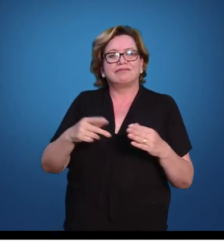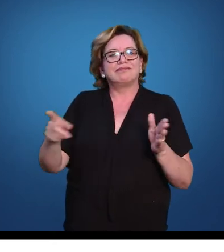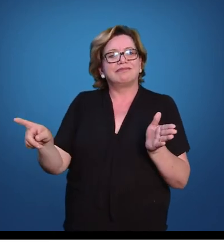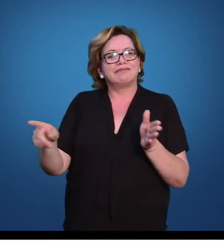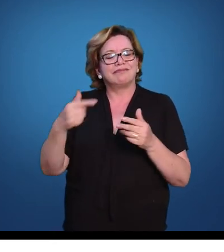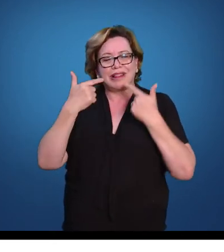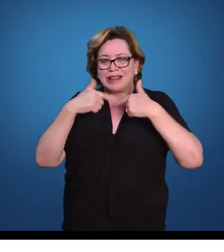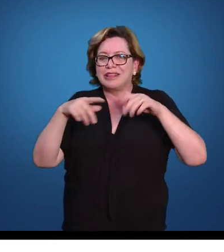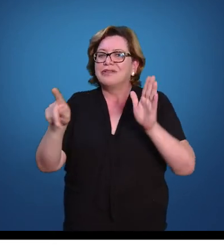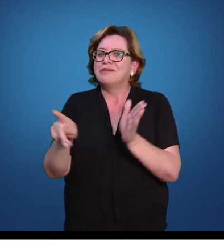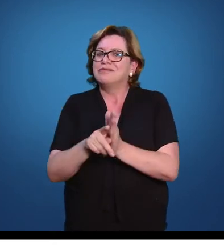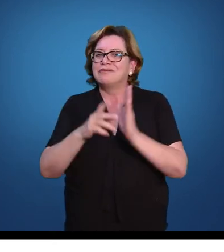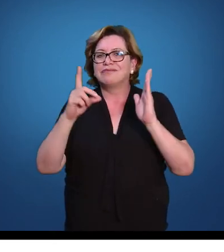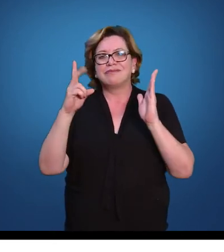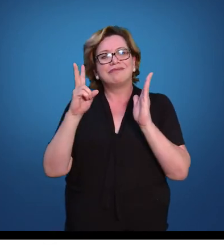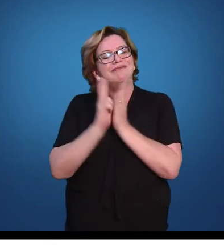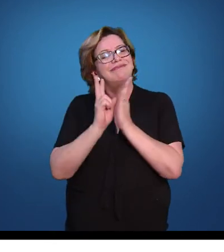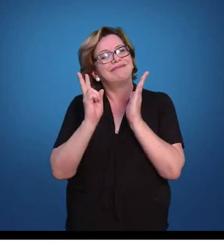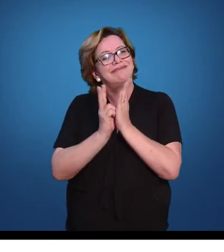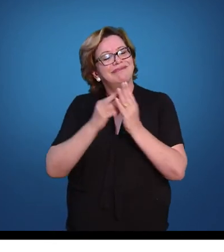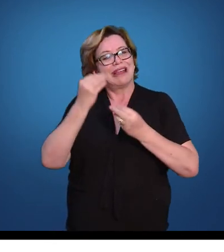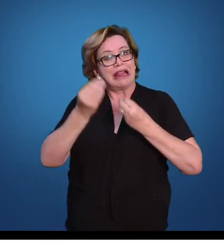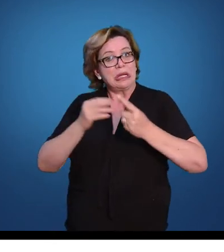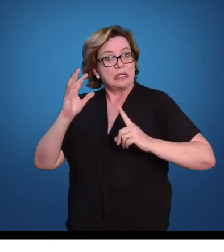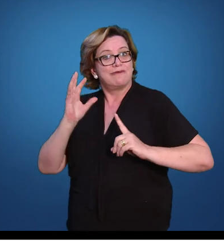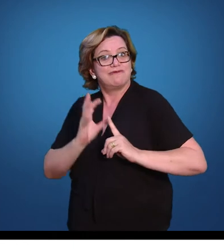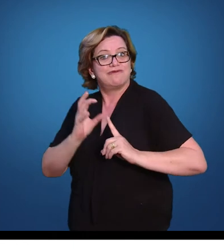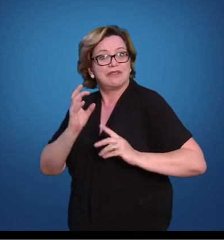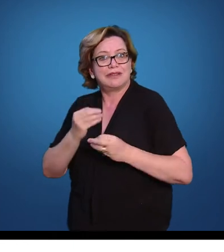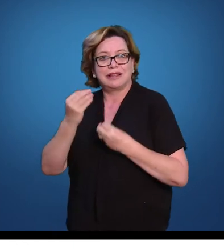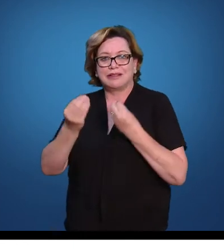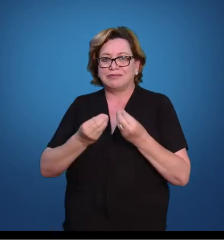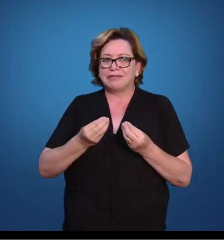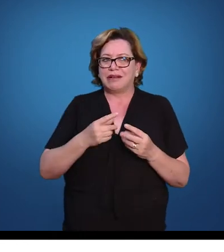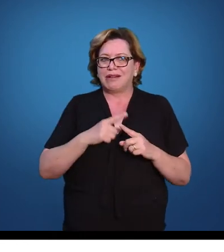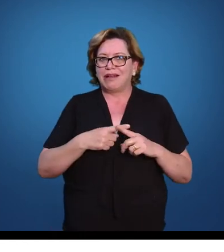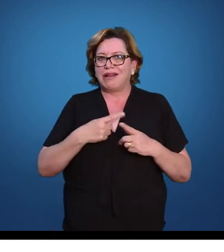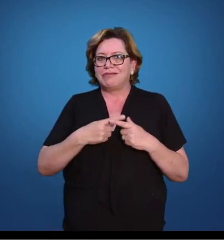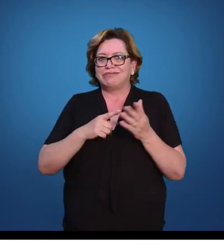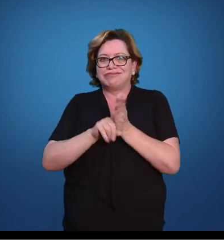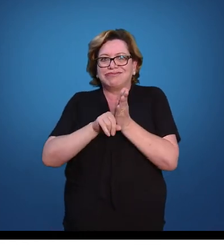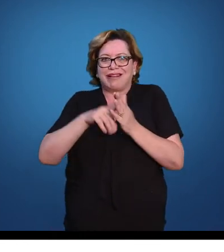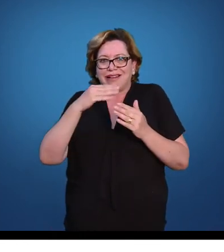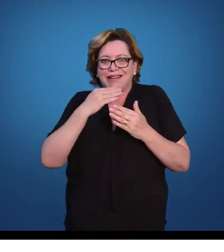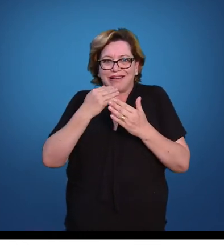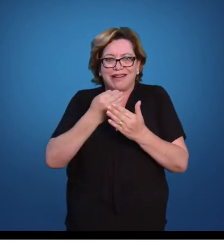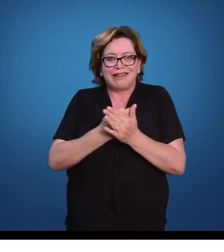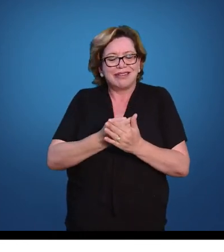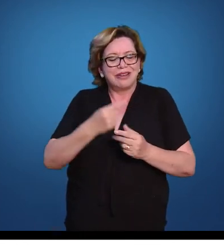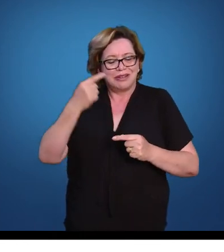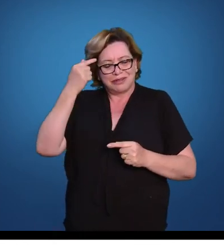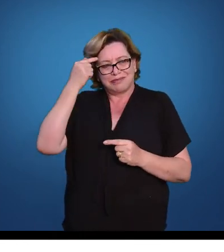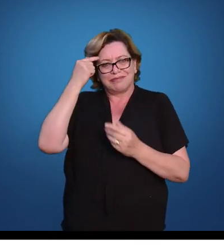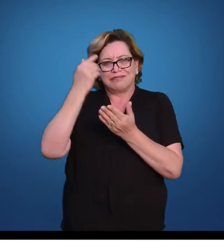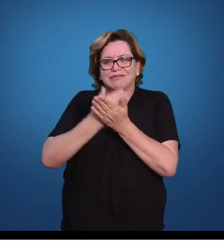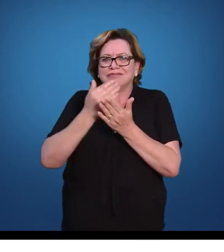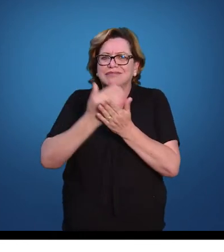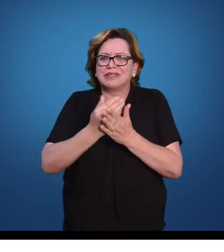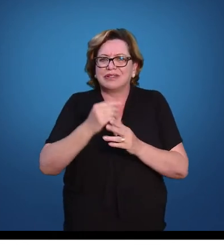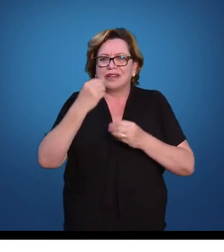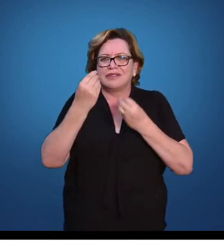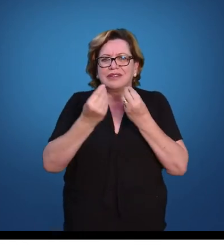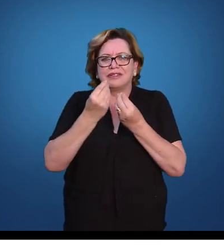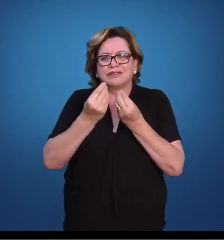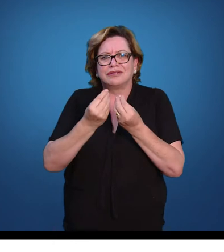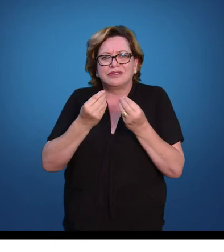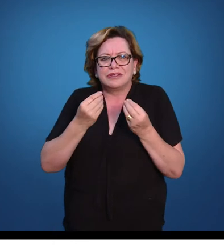desses pensadores perplexos, porque acreditavam, então, que o latim, o grego, essas derivações todas, as derivações, não,